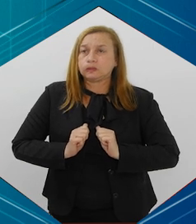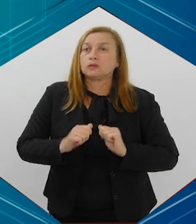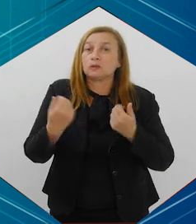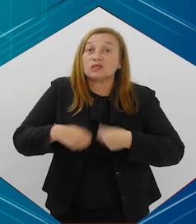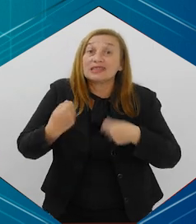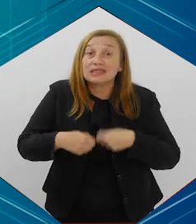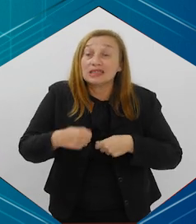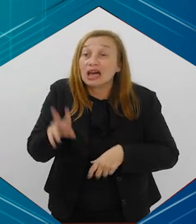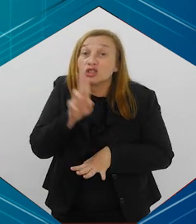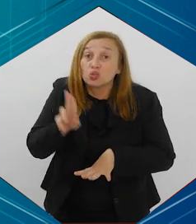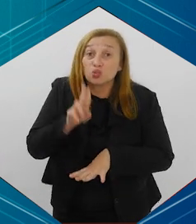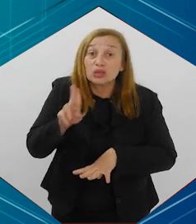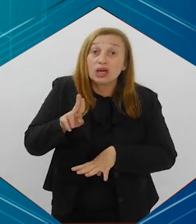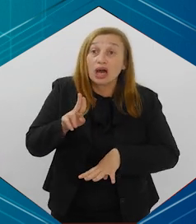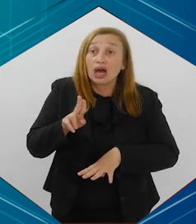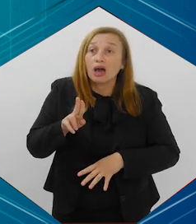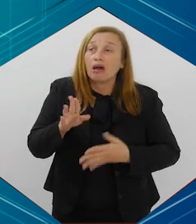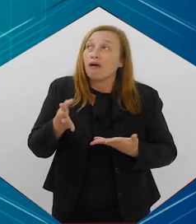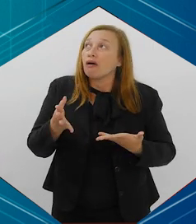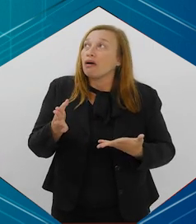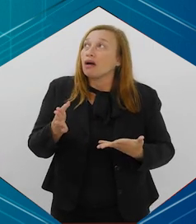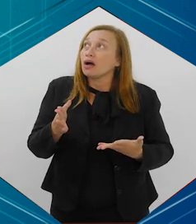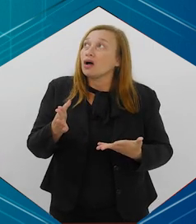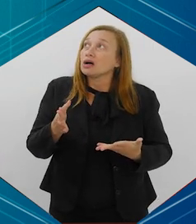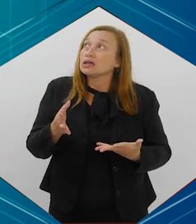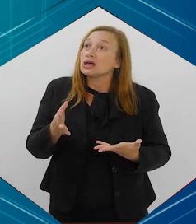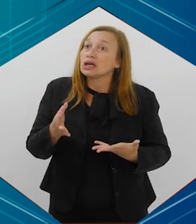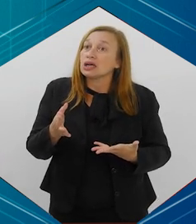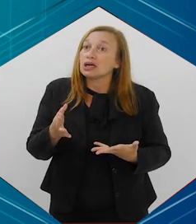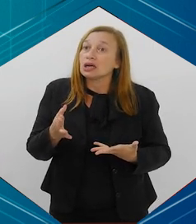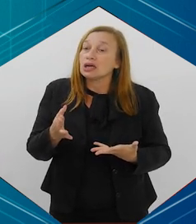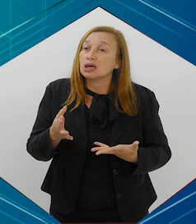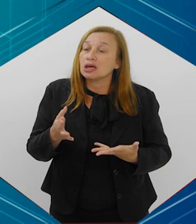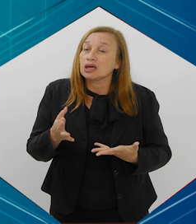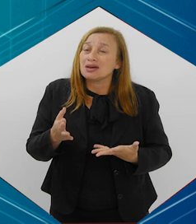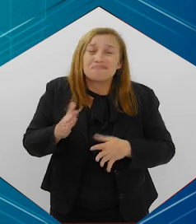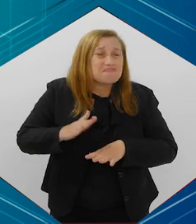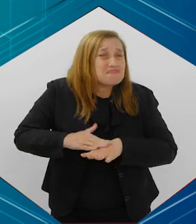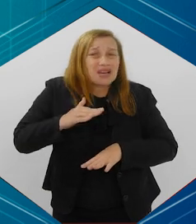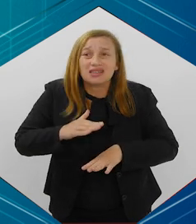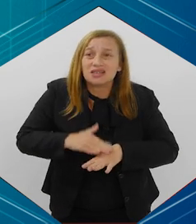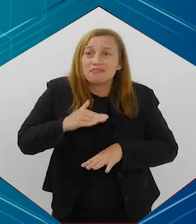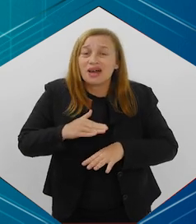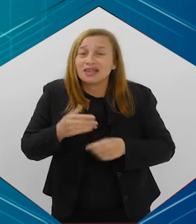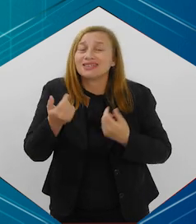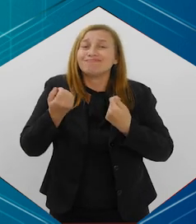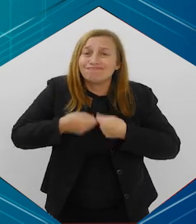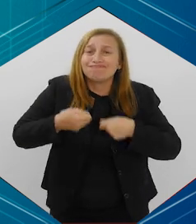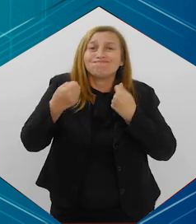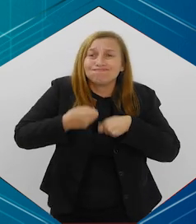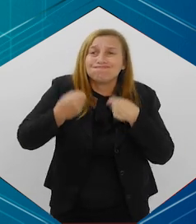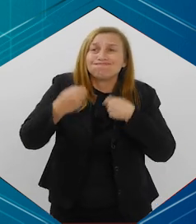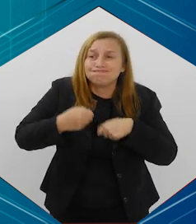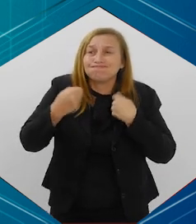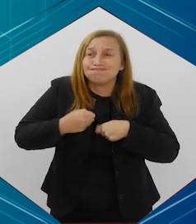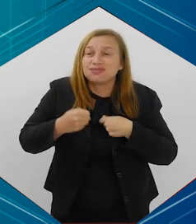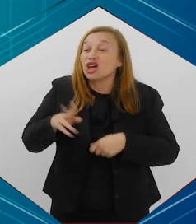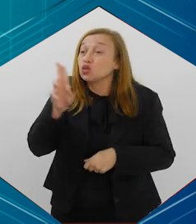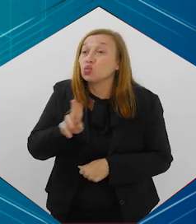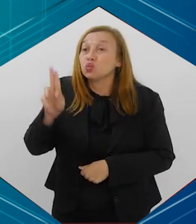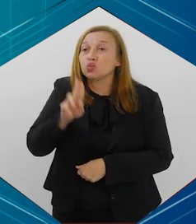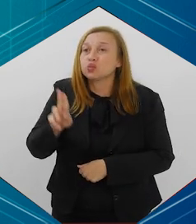abstinência, e ele começa a sentir cada vez mais a necessidade